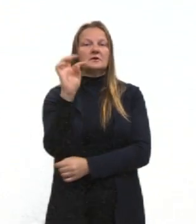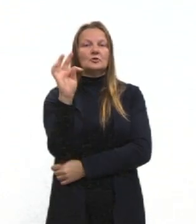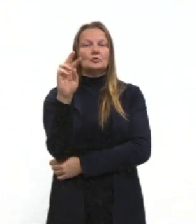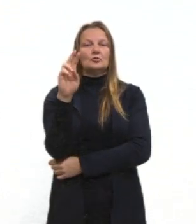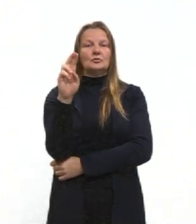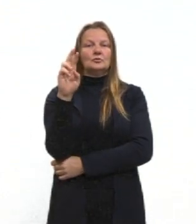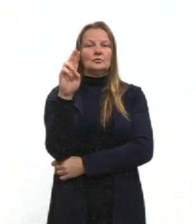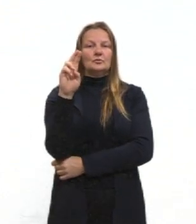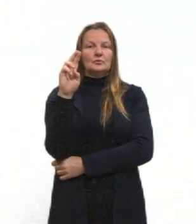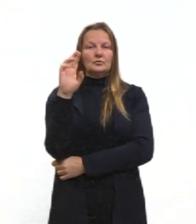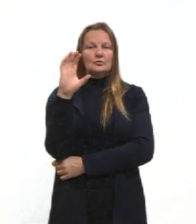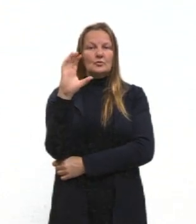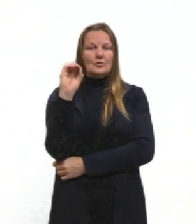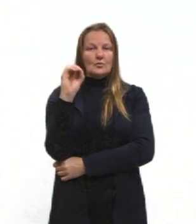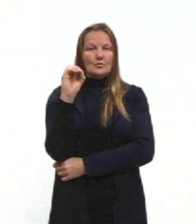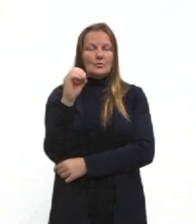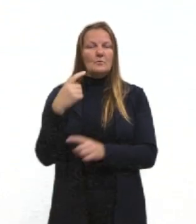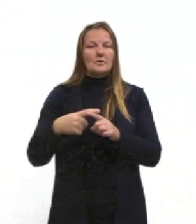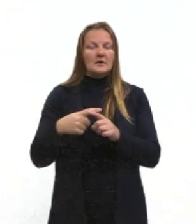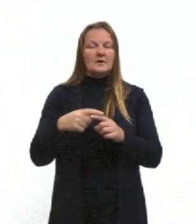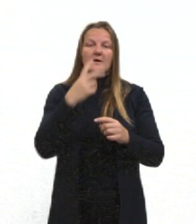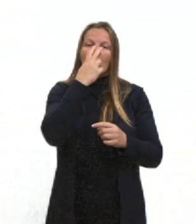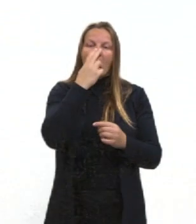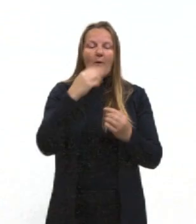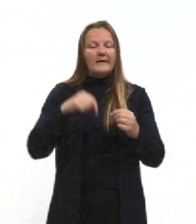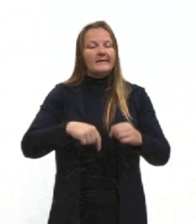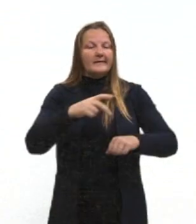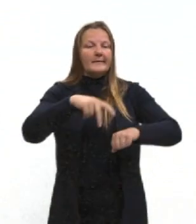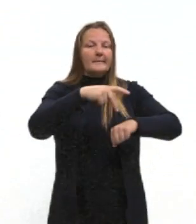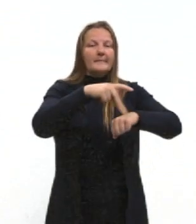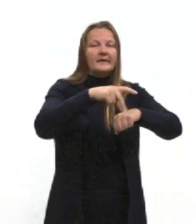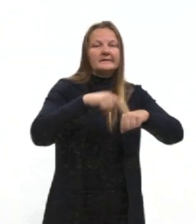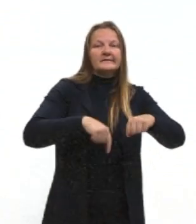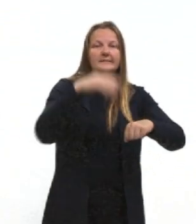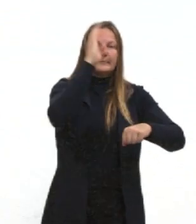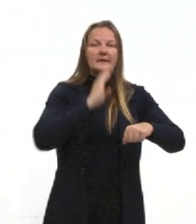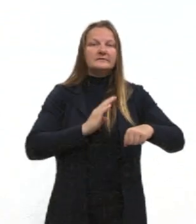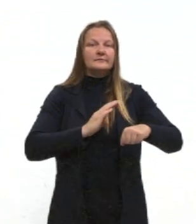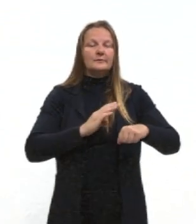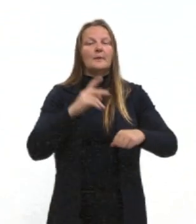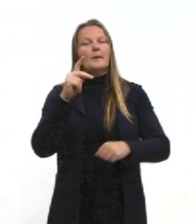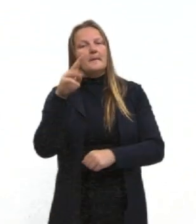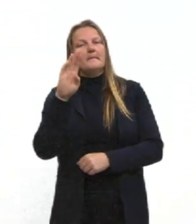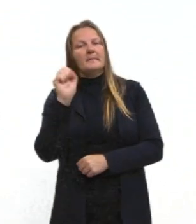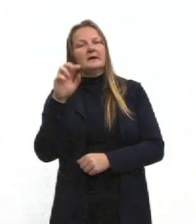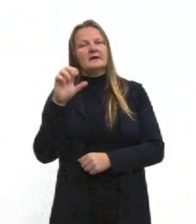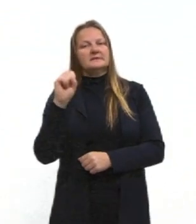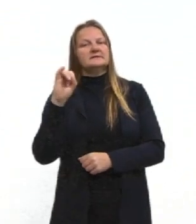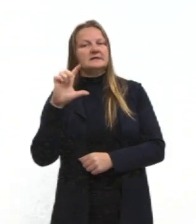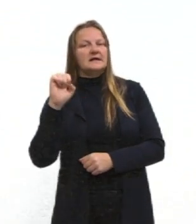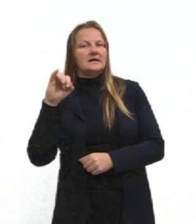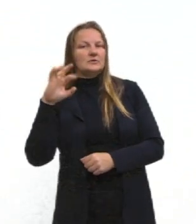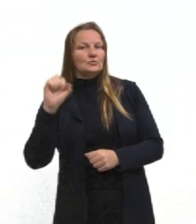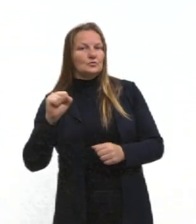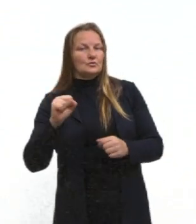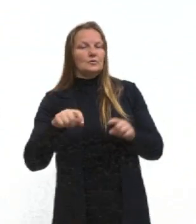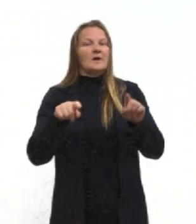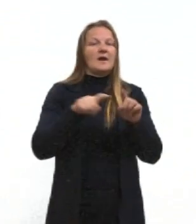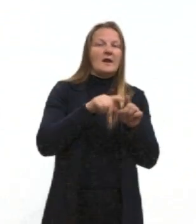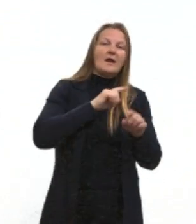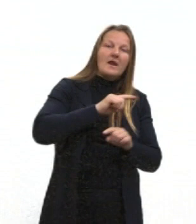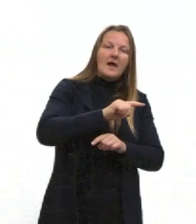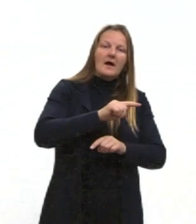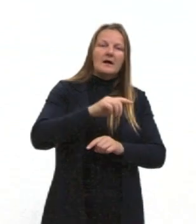brasileiro, é do Brasil, certo? Então não dá para chamar eles dessa maneira. Os Persas, né, que hoje estão no Irã,